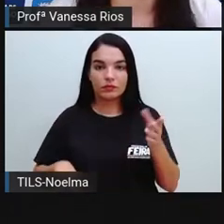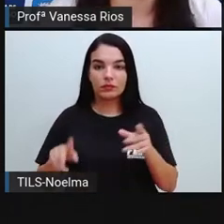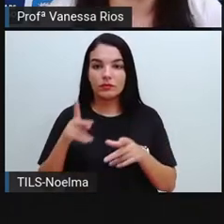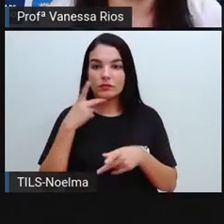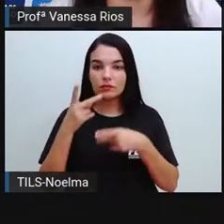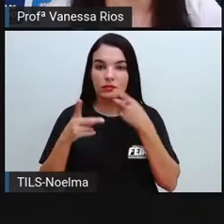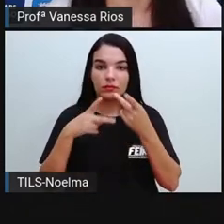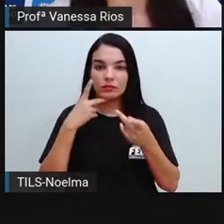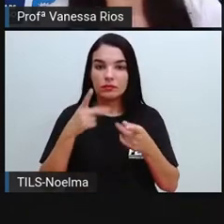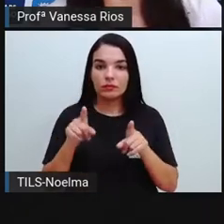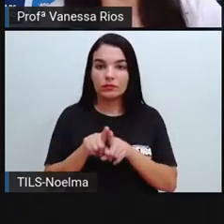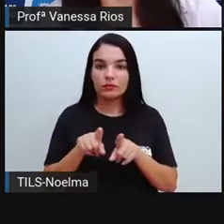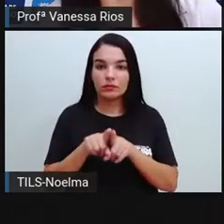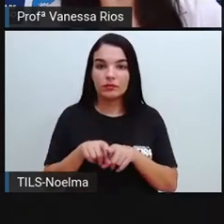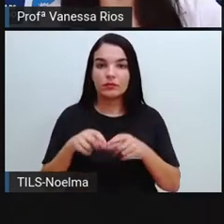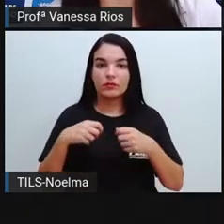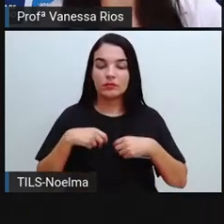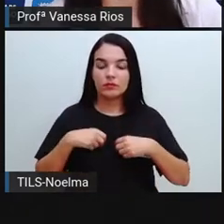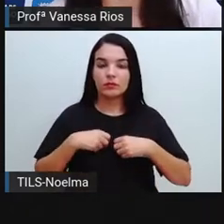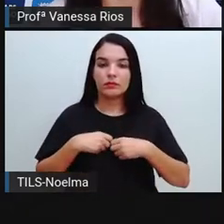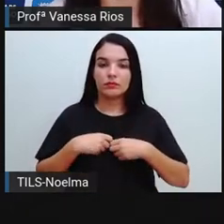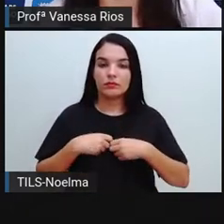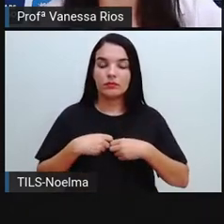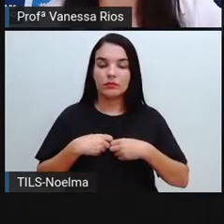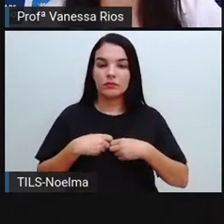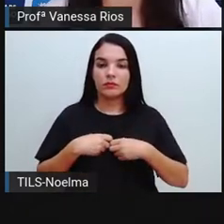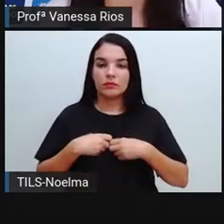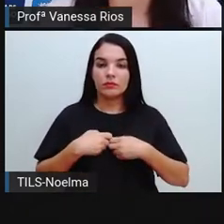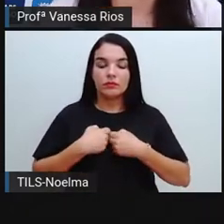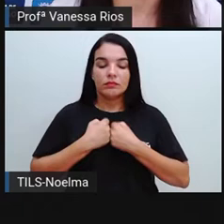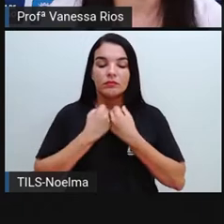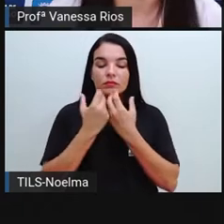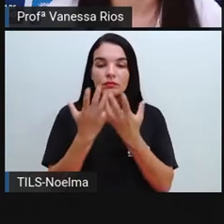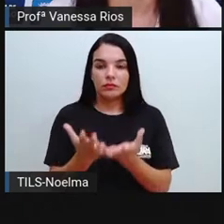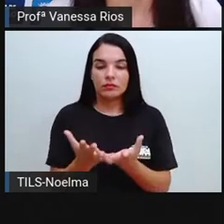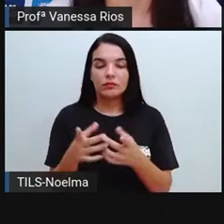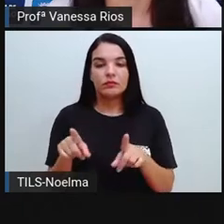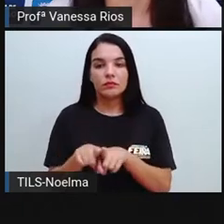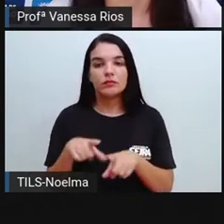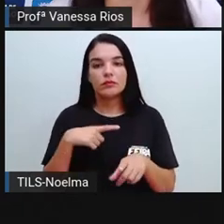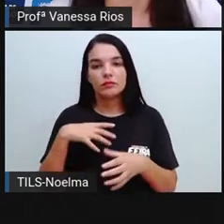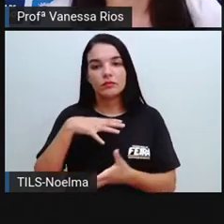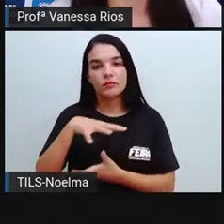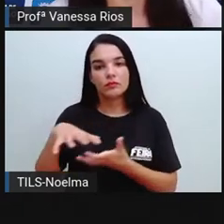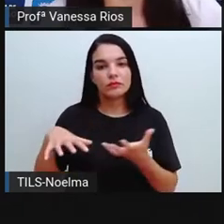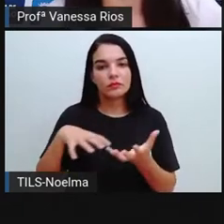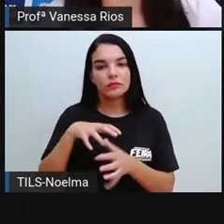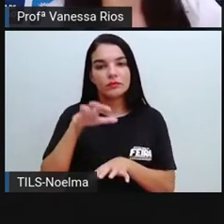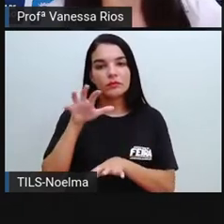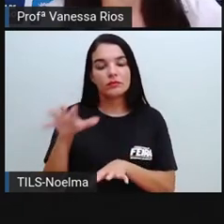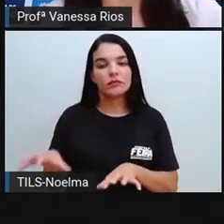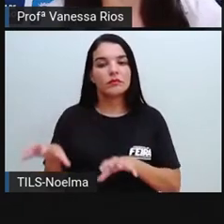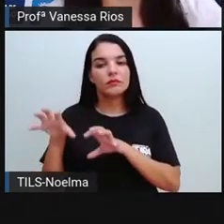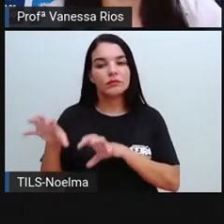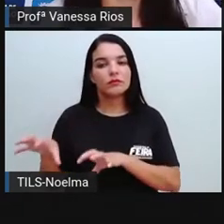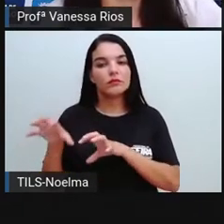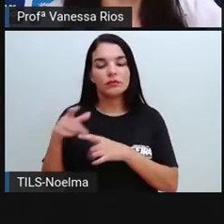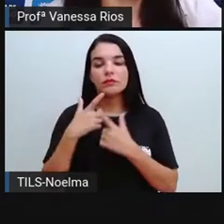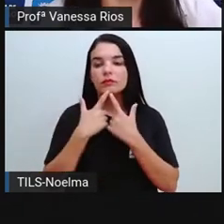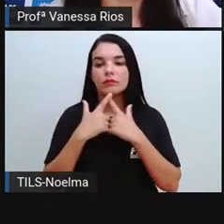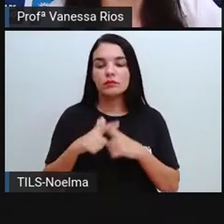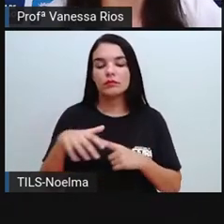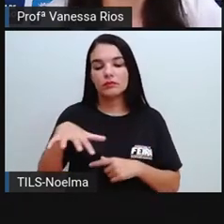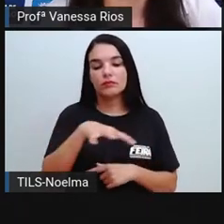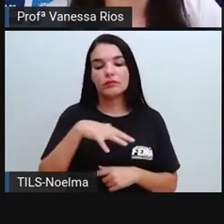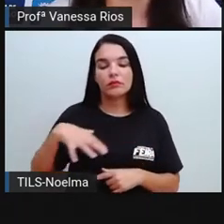expressar, vai estar muito relacionada ou influenciada pela língua que a gente tem em nosso